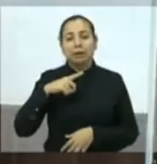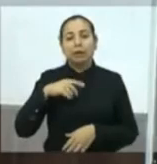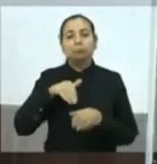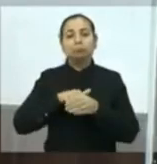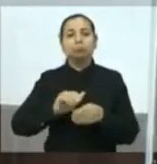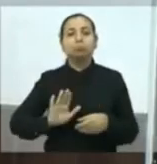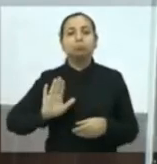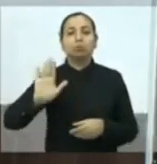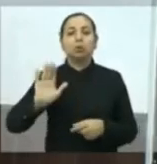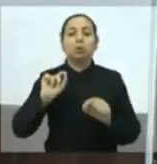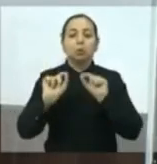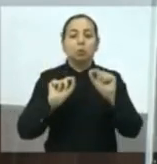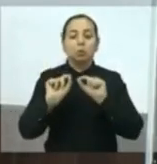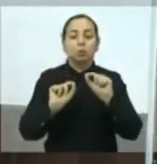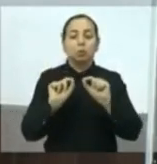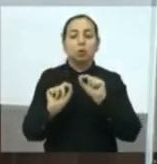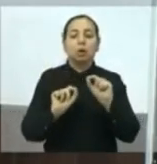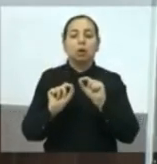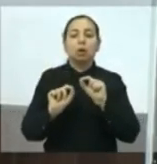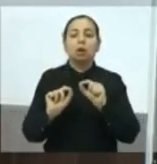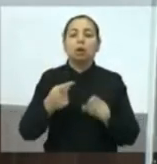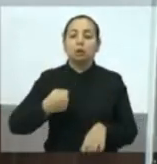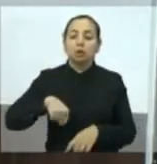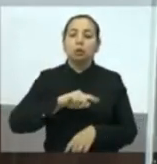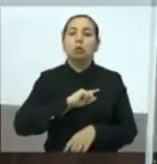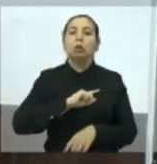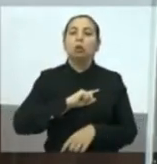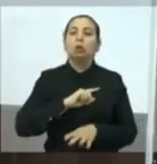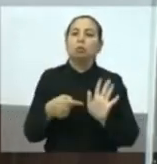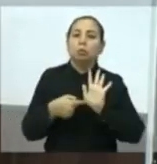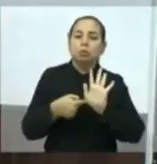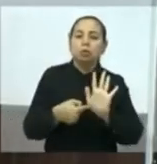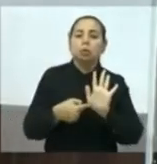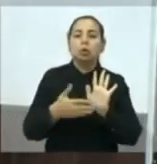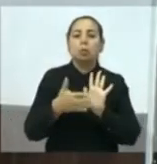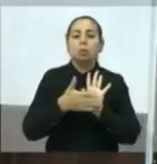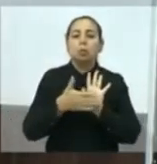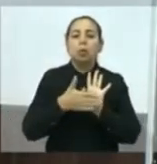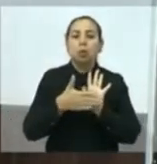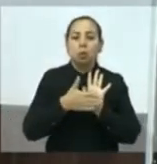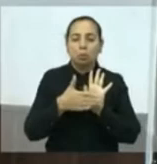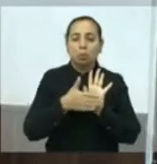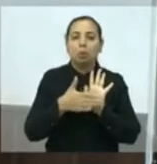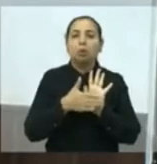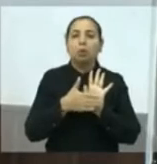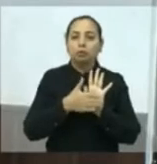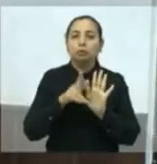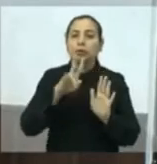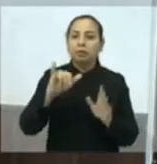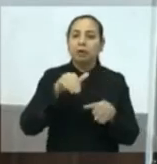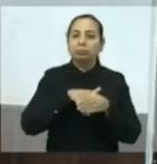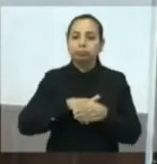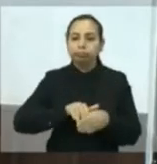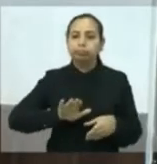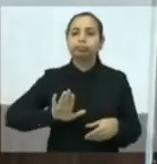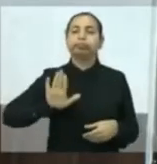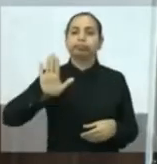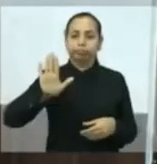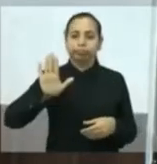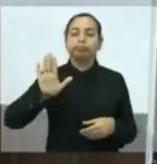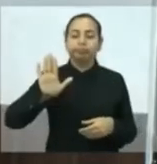formalizamos a nossa intenção de agora candidatos com a convenção,